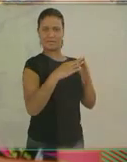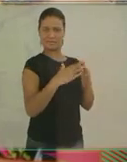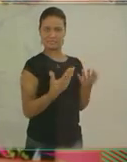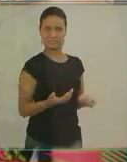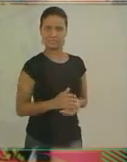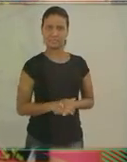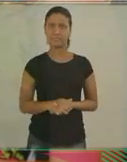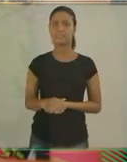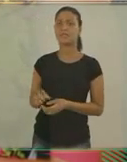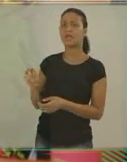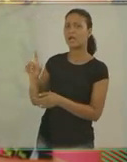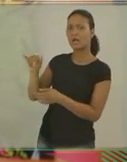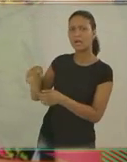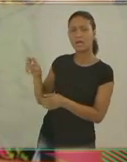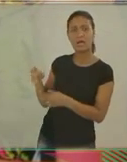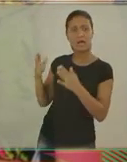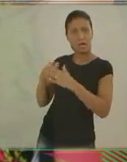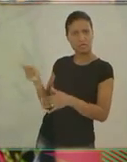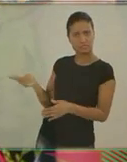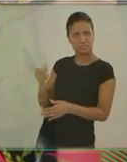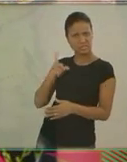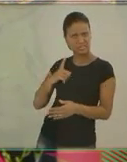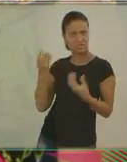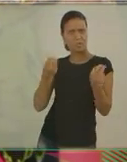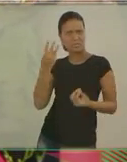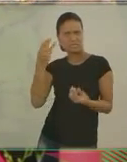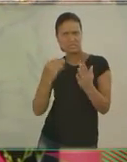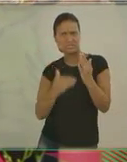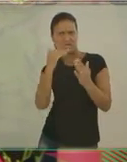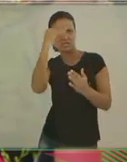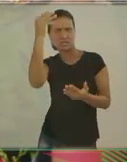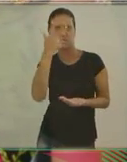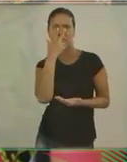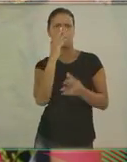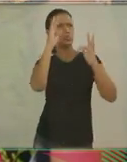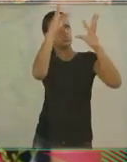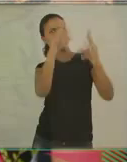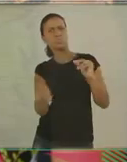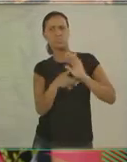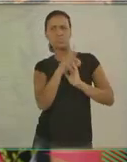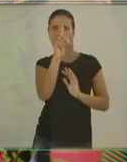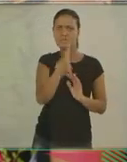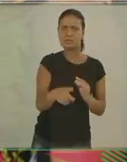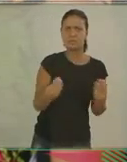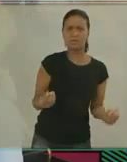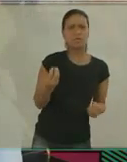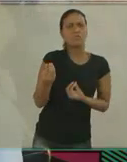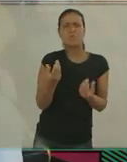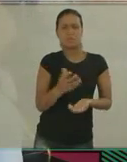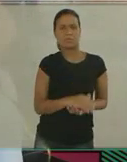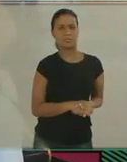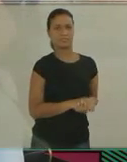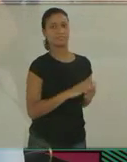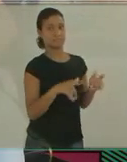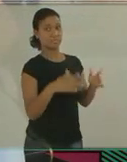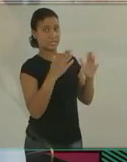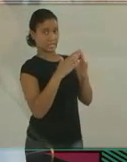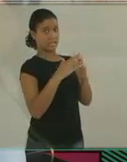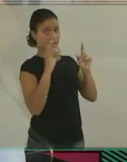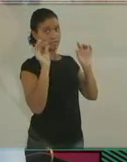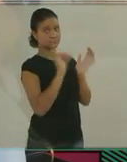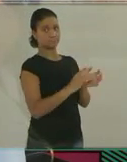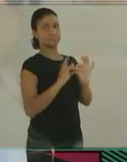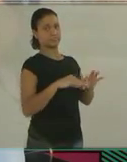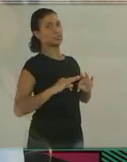Elaine, a casa de vocês tem três andares e parece que é toda adaptada. Como foi feita essa adaptação? A casa, ela é